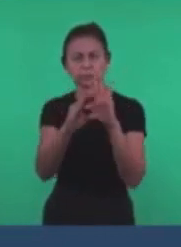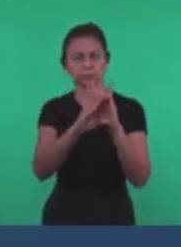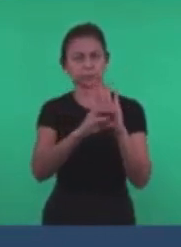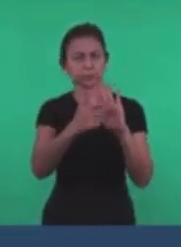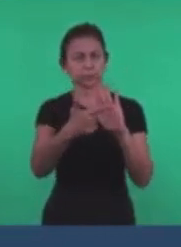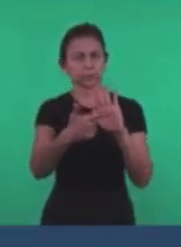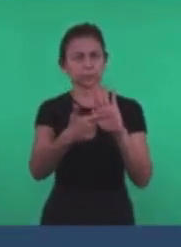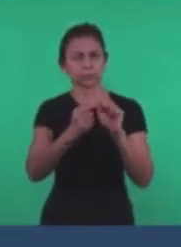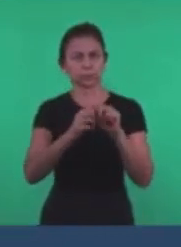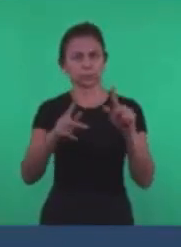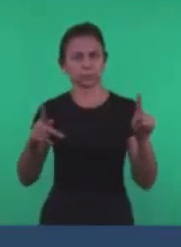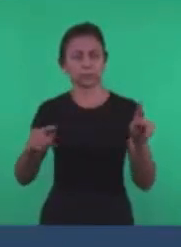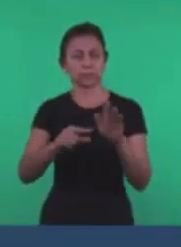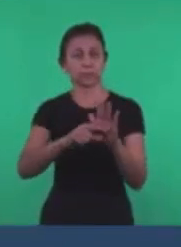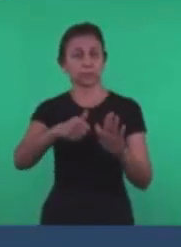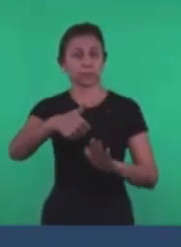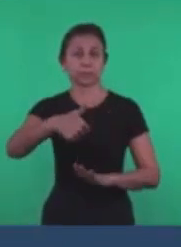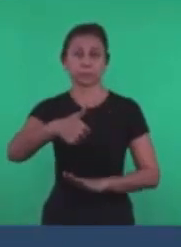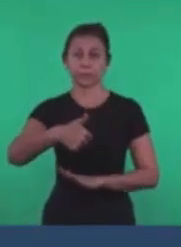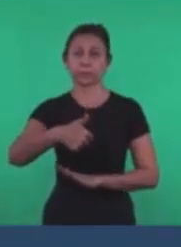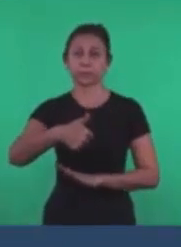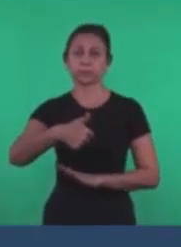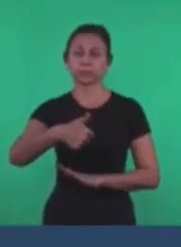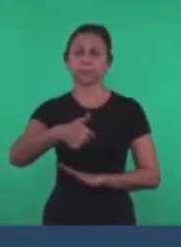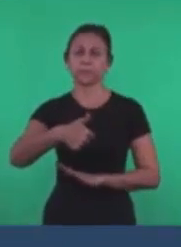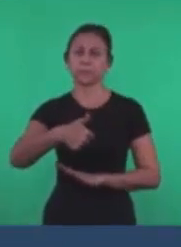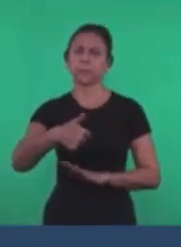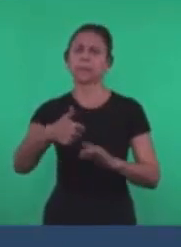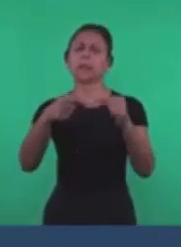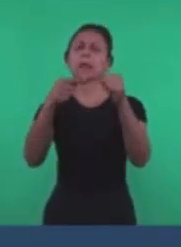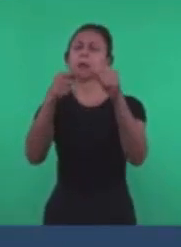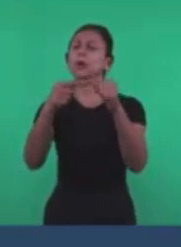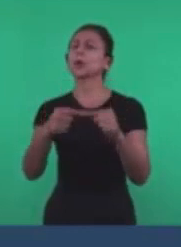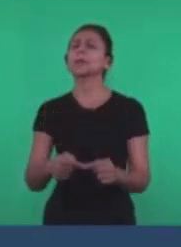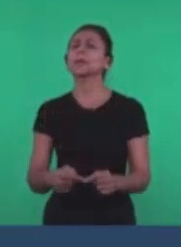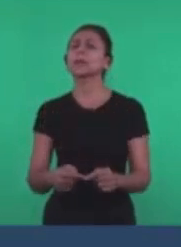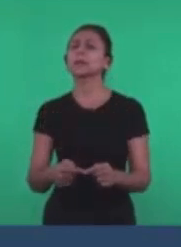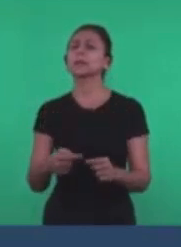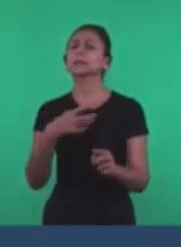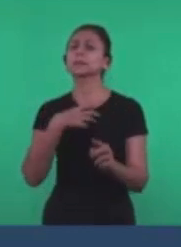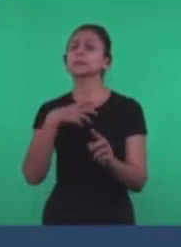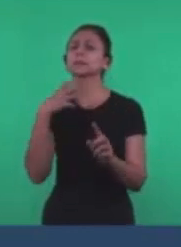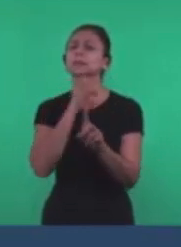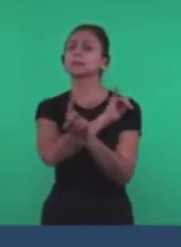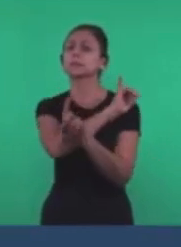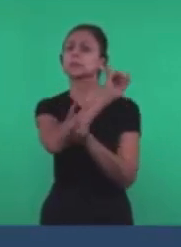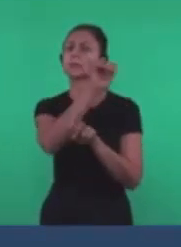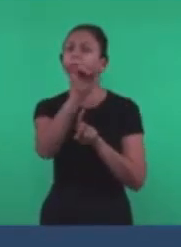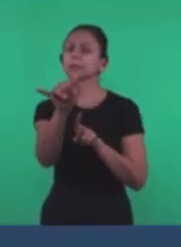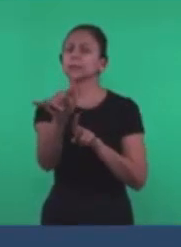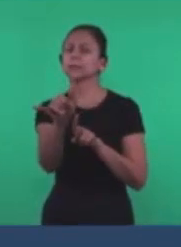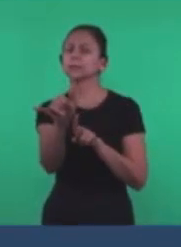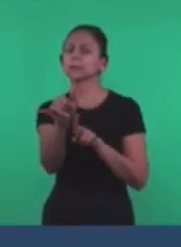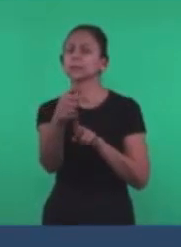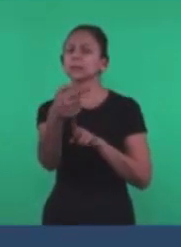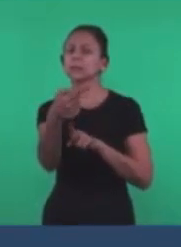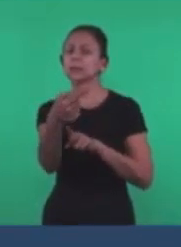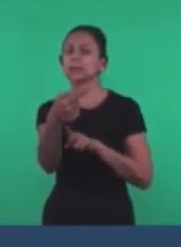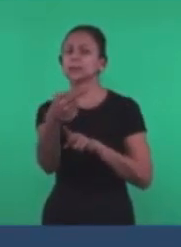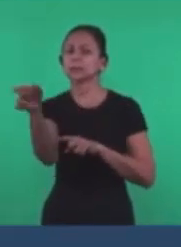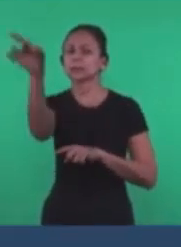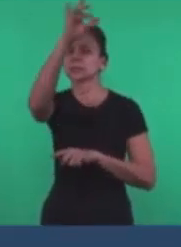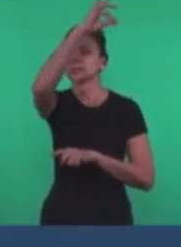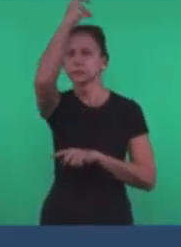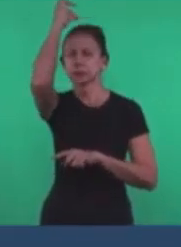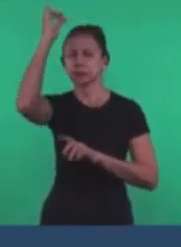Apocalipse Versículo 1 Está ligada Profeticamente Aos sete espíritos De Deus Citados em